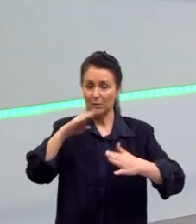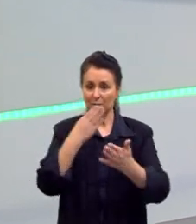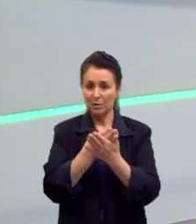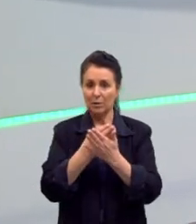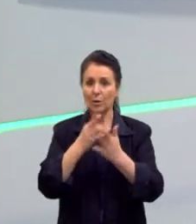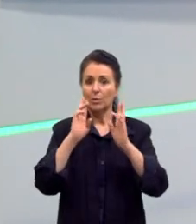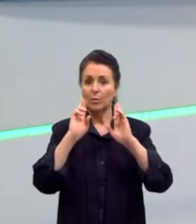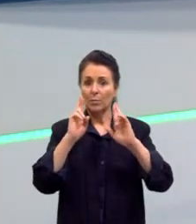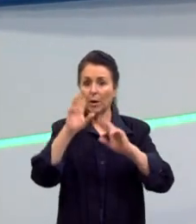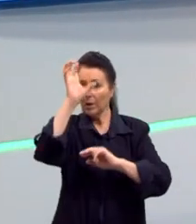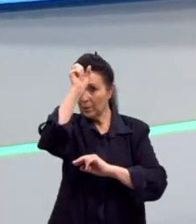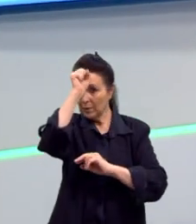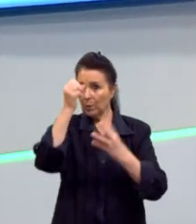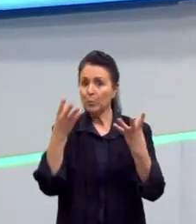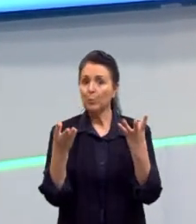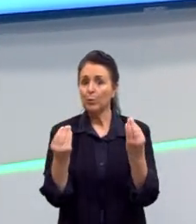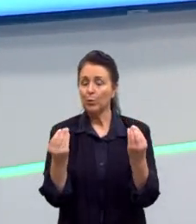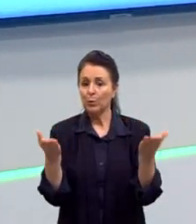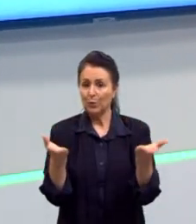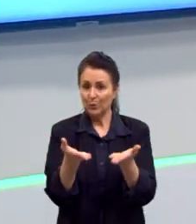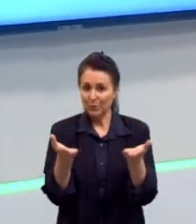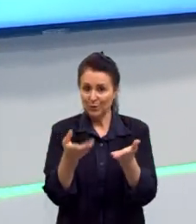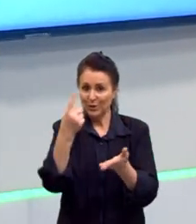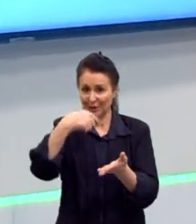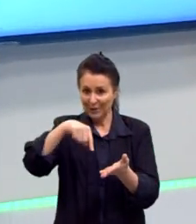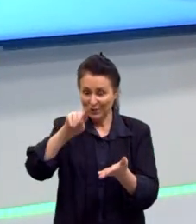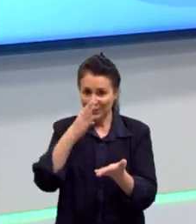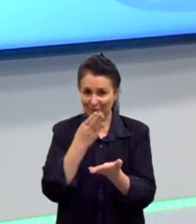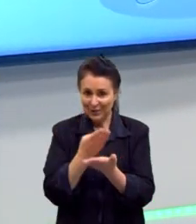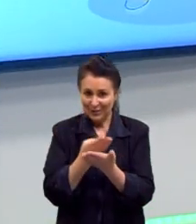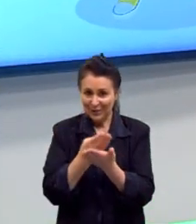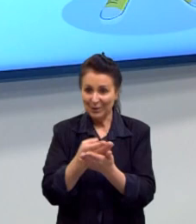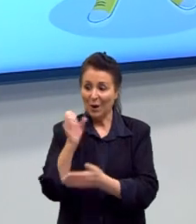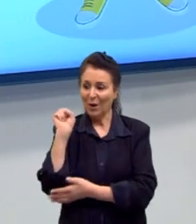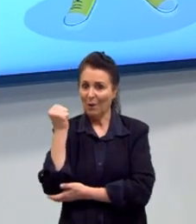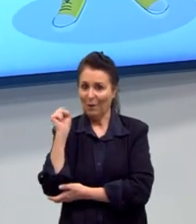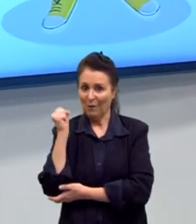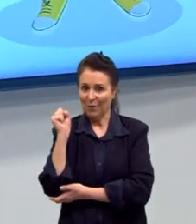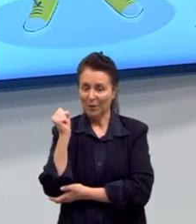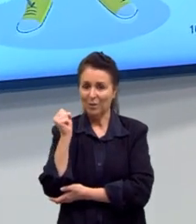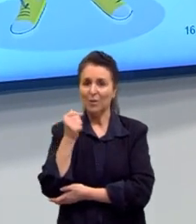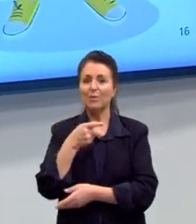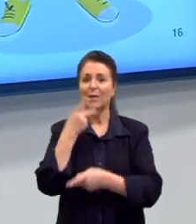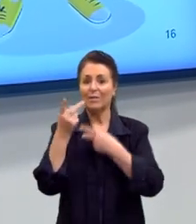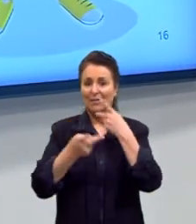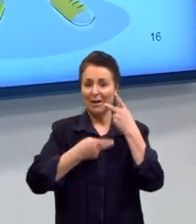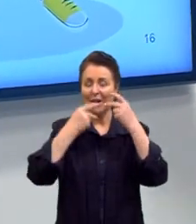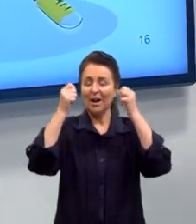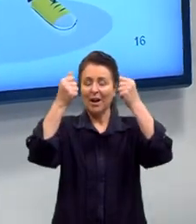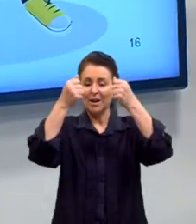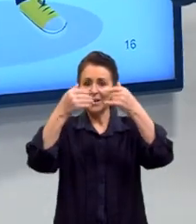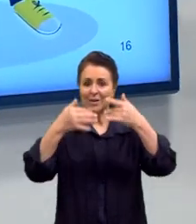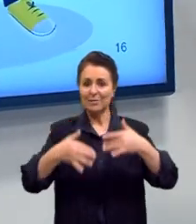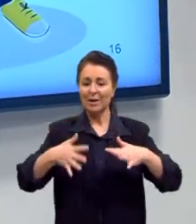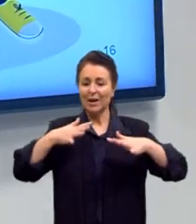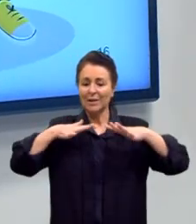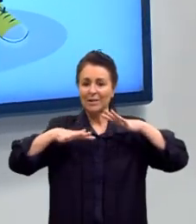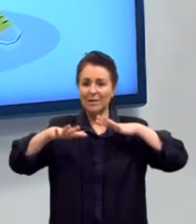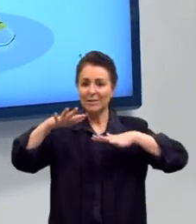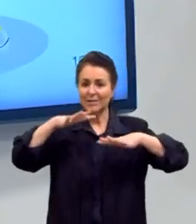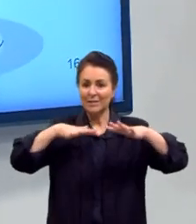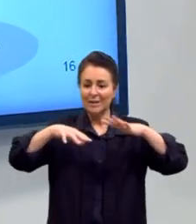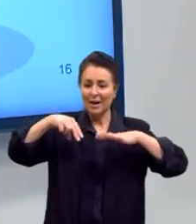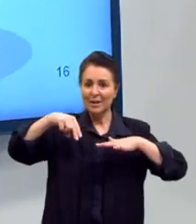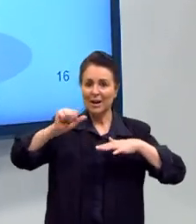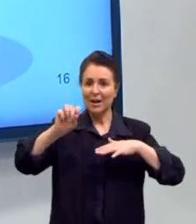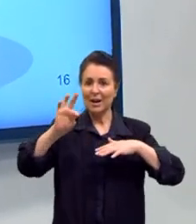bastante hoje. Na nossa próxima aula, na aula 8, nós vamos falar sobre o naturalismo, que é uma corrente que também vem